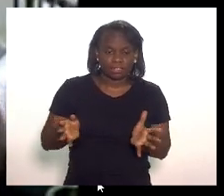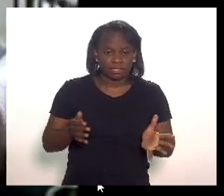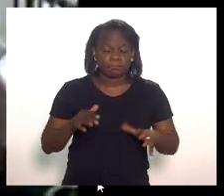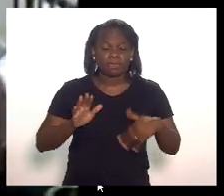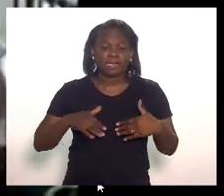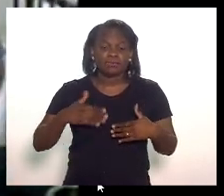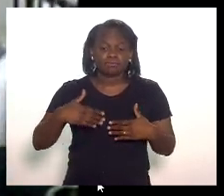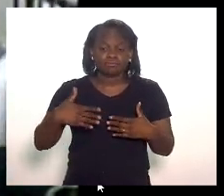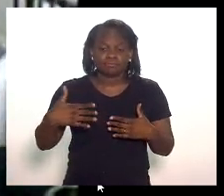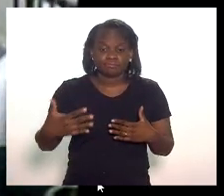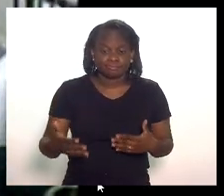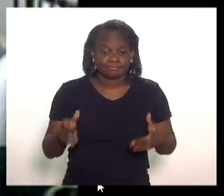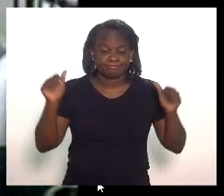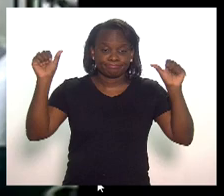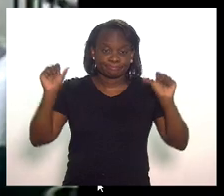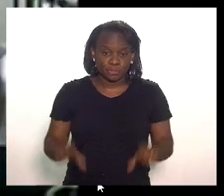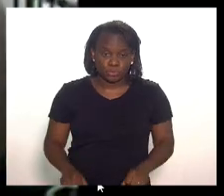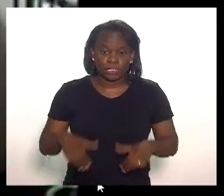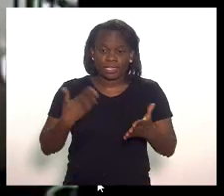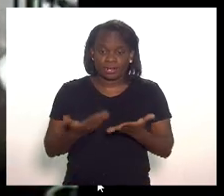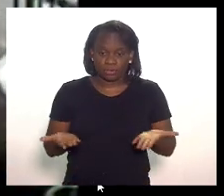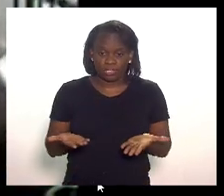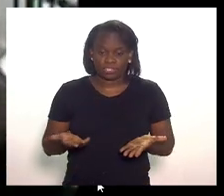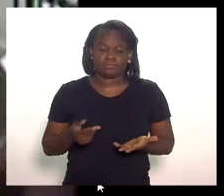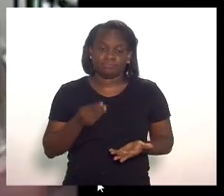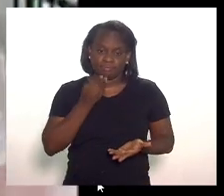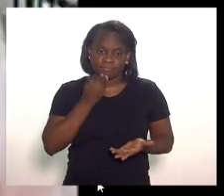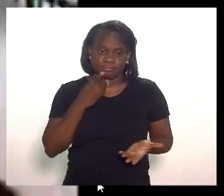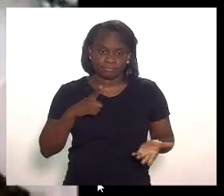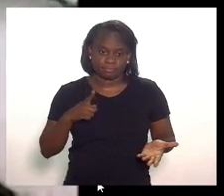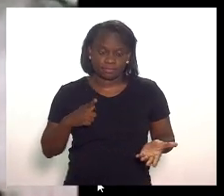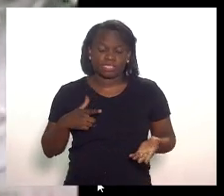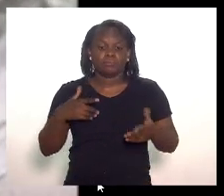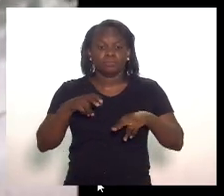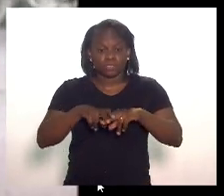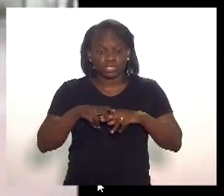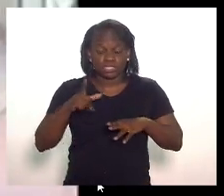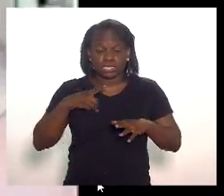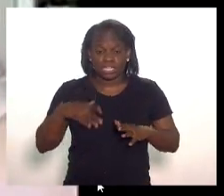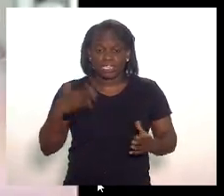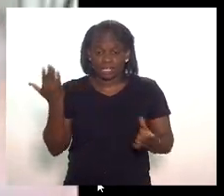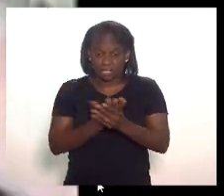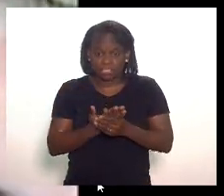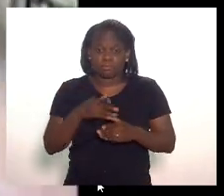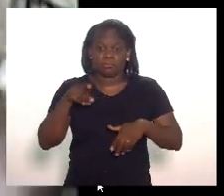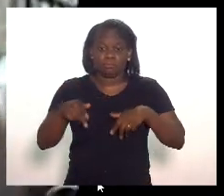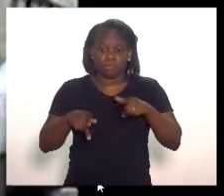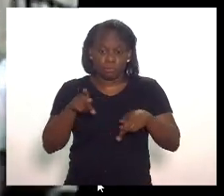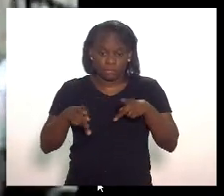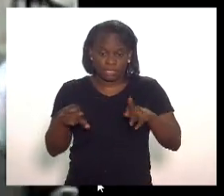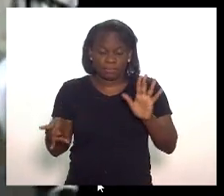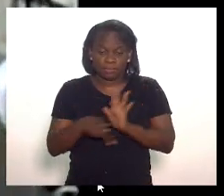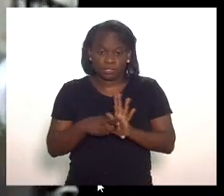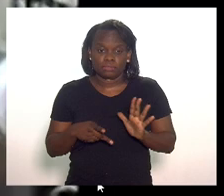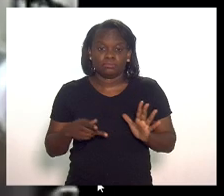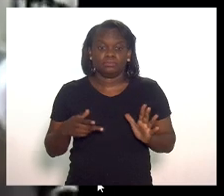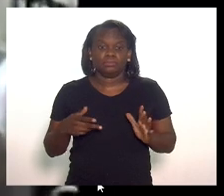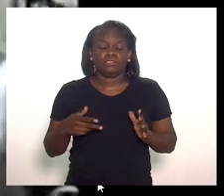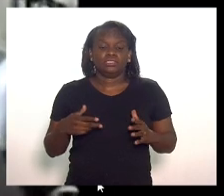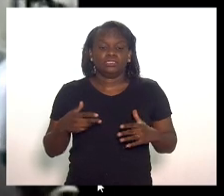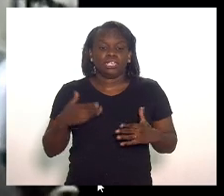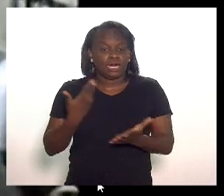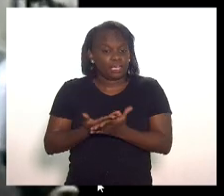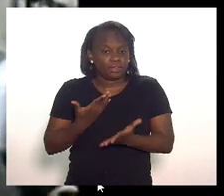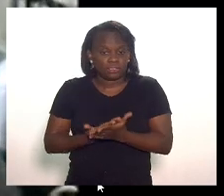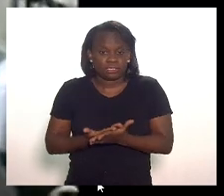permitiu que chegasse ao patamar atual tanto que a gente move uma ação popular na cidade para que as